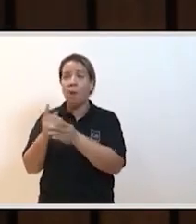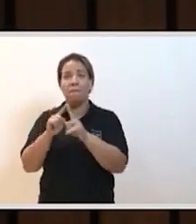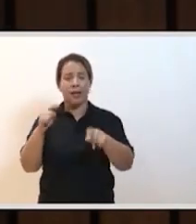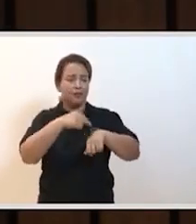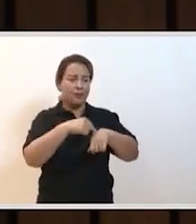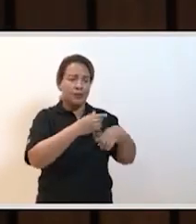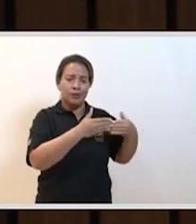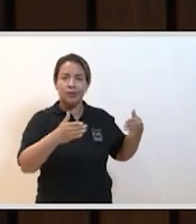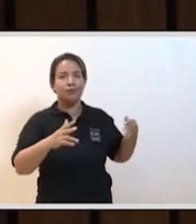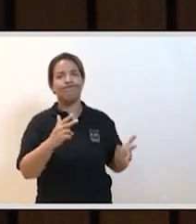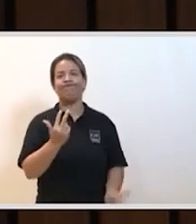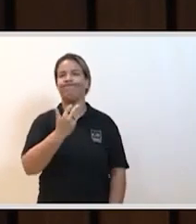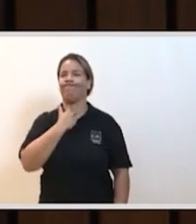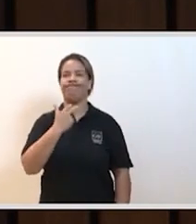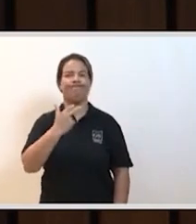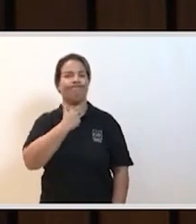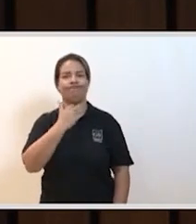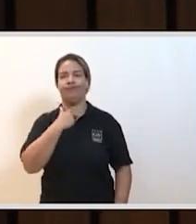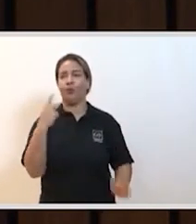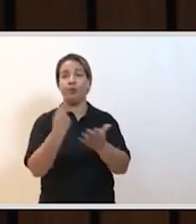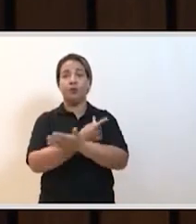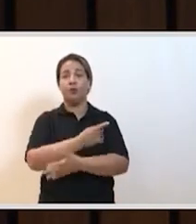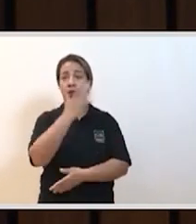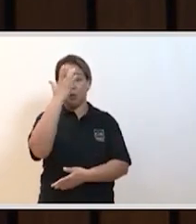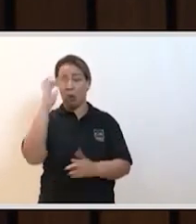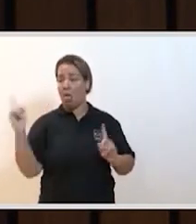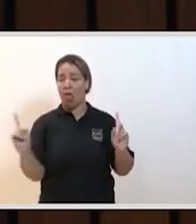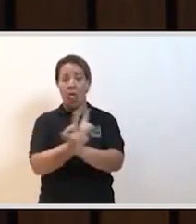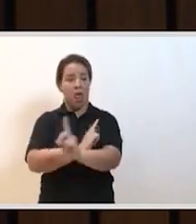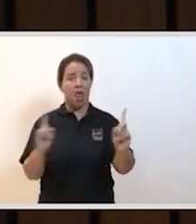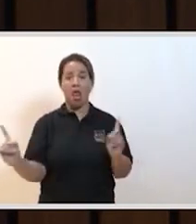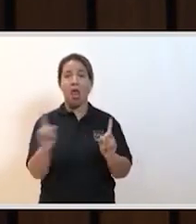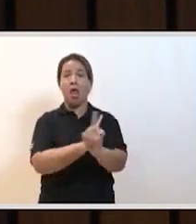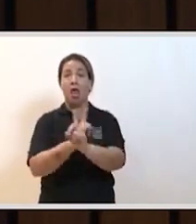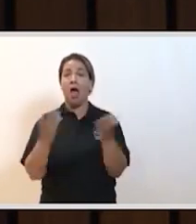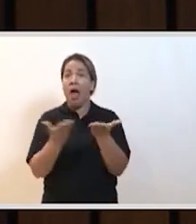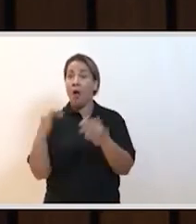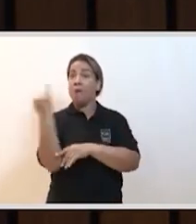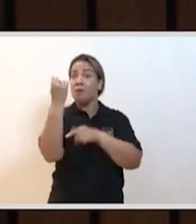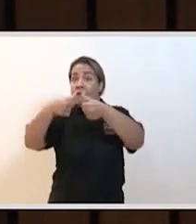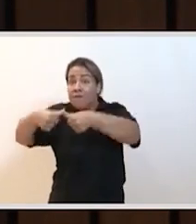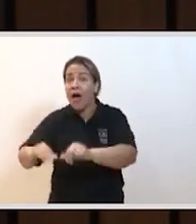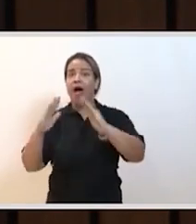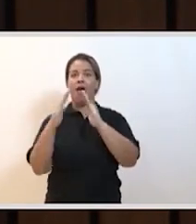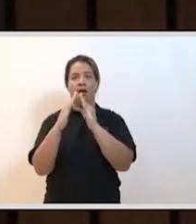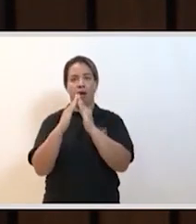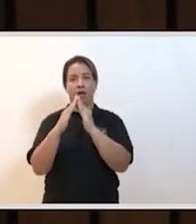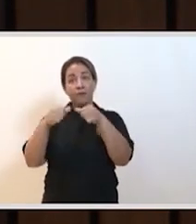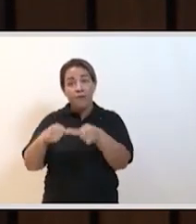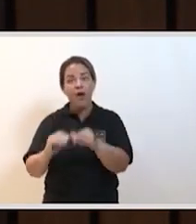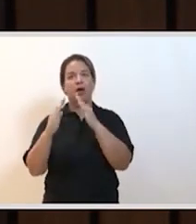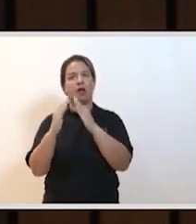momento realmente a gente não pode correr o risco de ter pessoas circulando. Esse momento são para as pessoas ficarem em casa, porque as pessoas podem